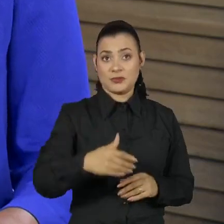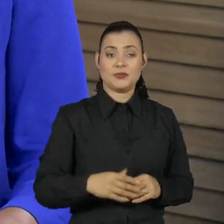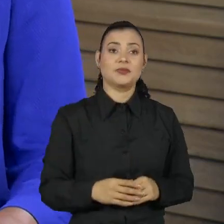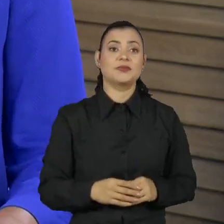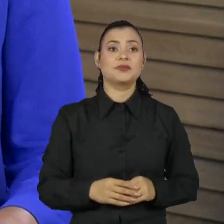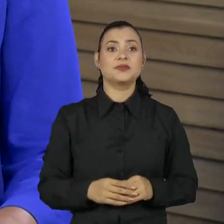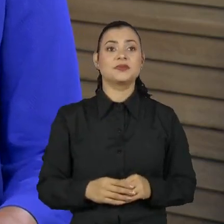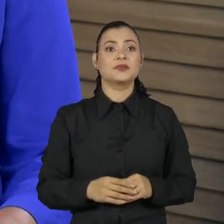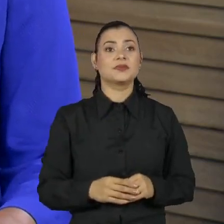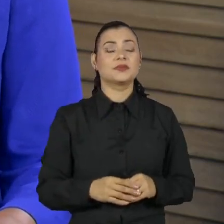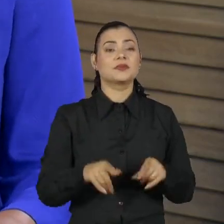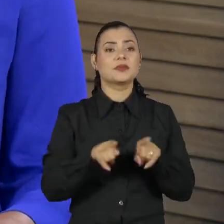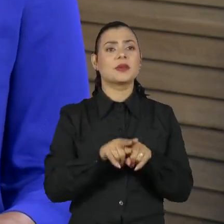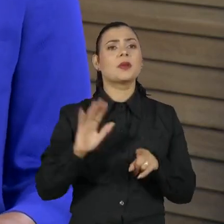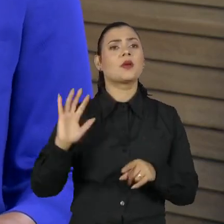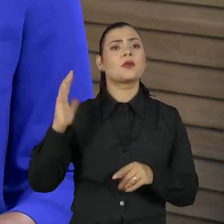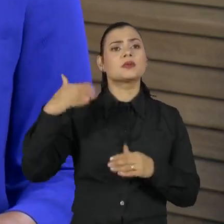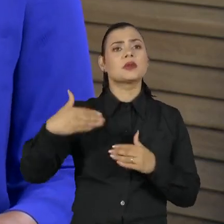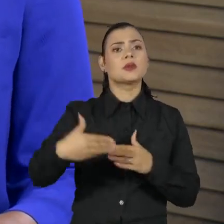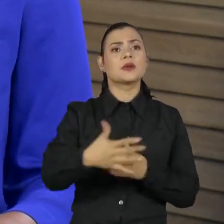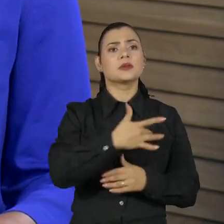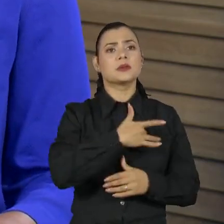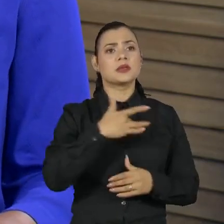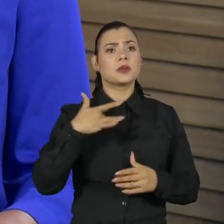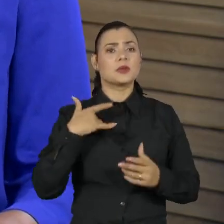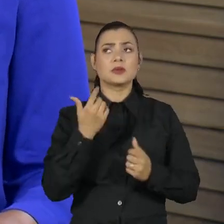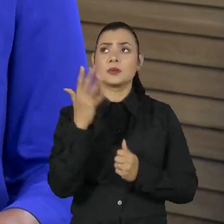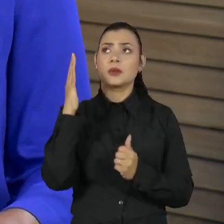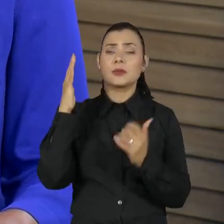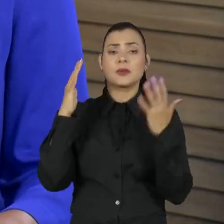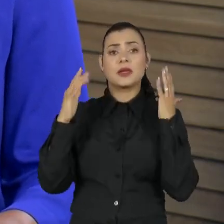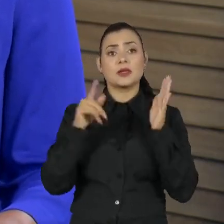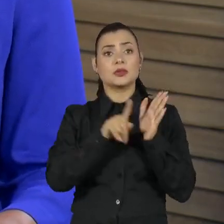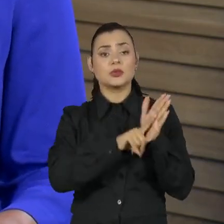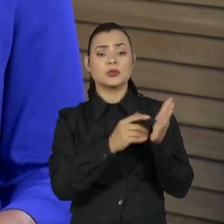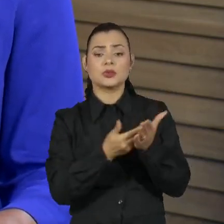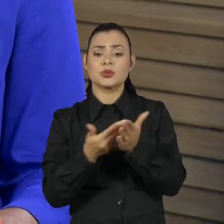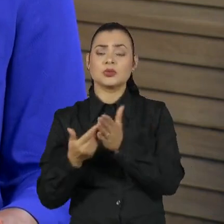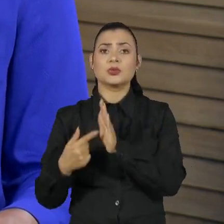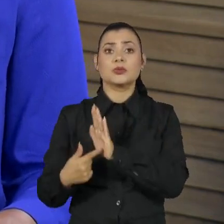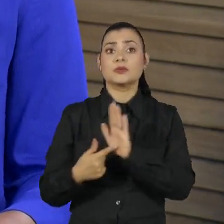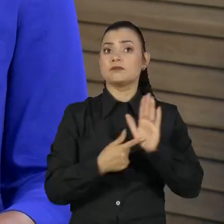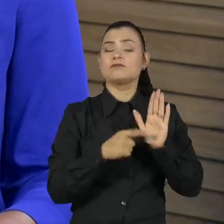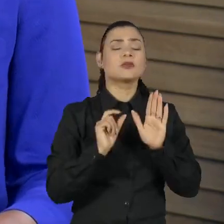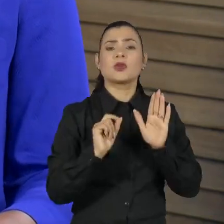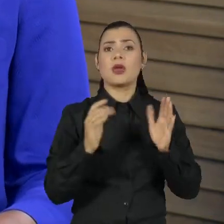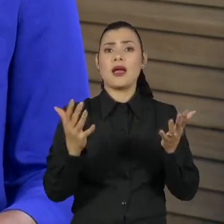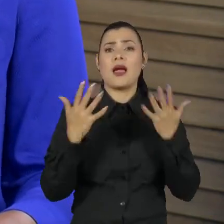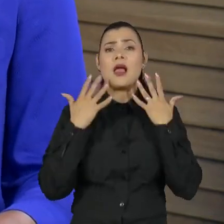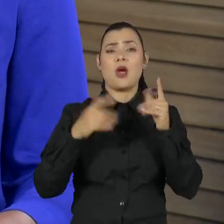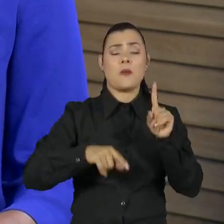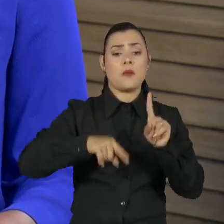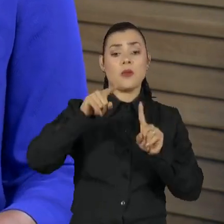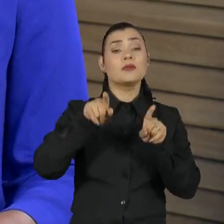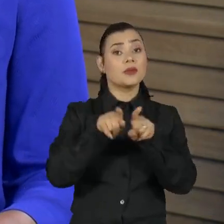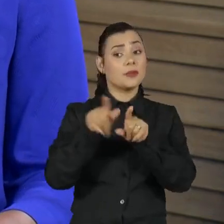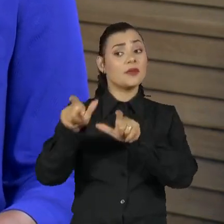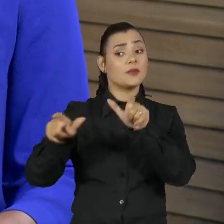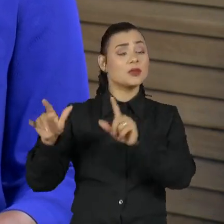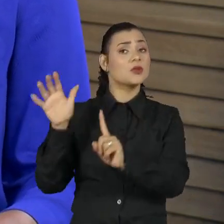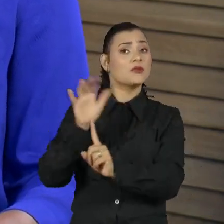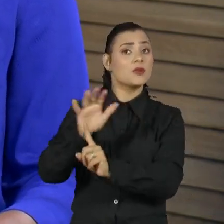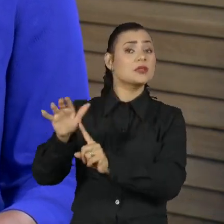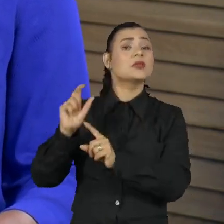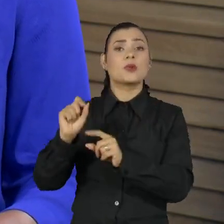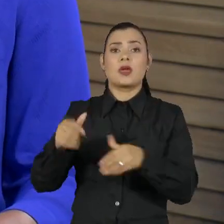Além das consequências para a saúde e o meio ambiente, um estudo mostra que o calor extremo também coloca milhões de pessoas em